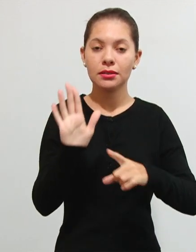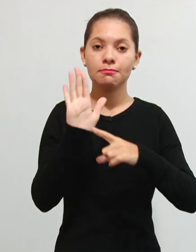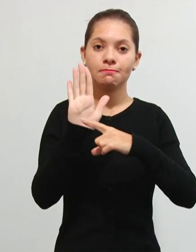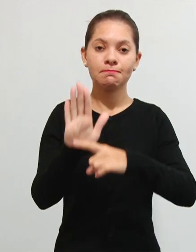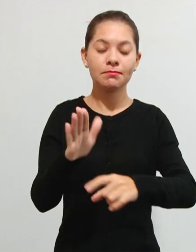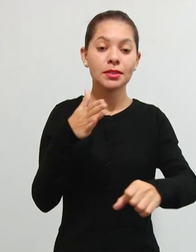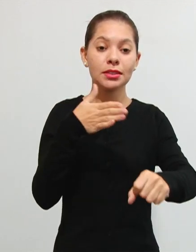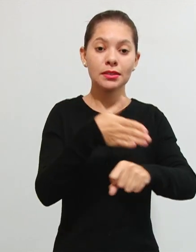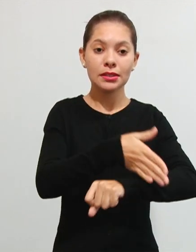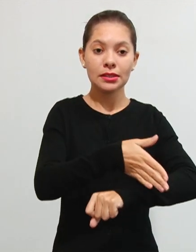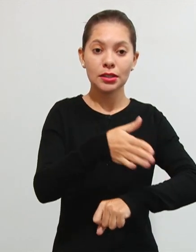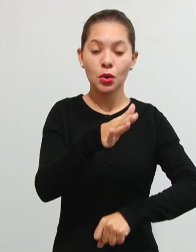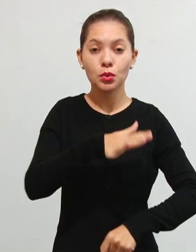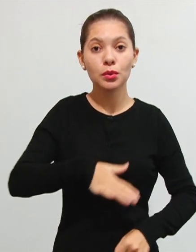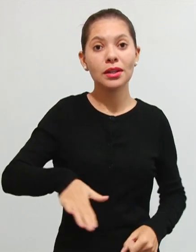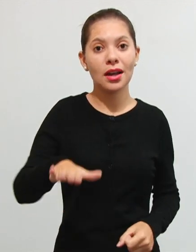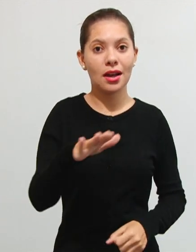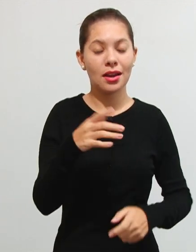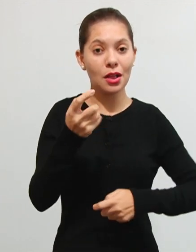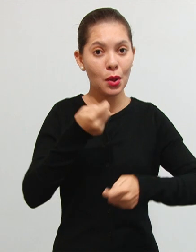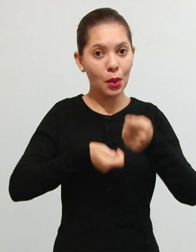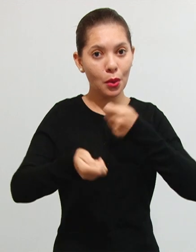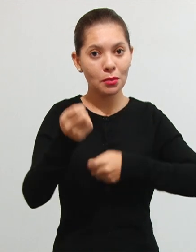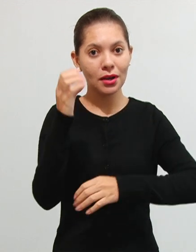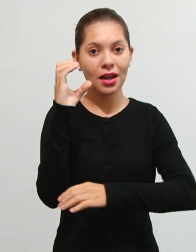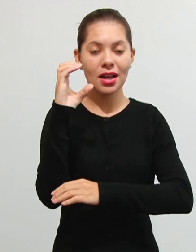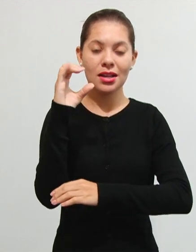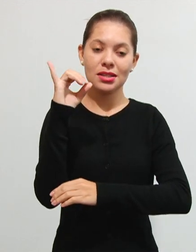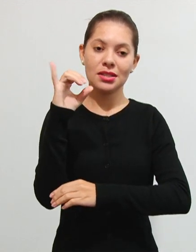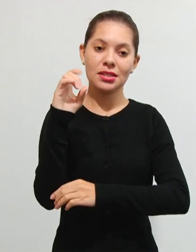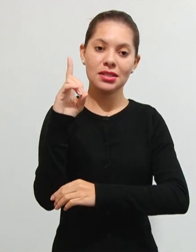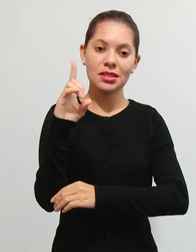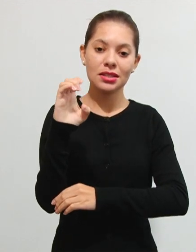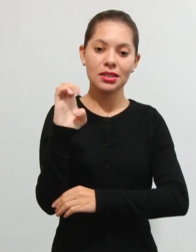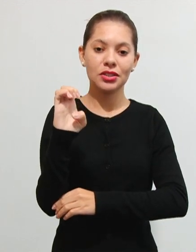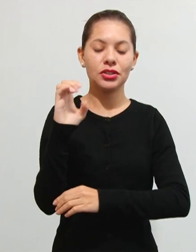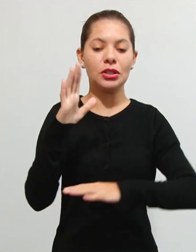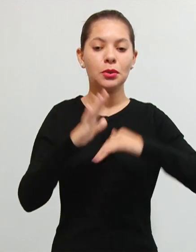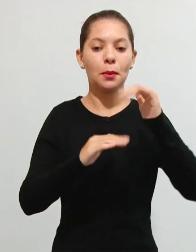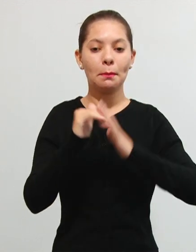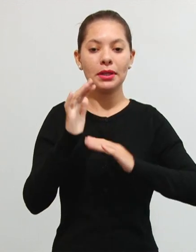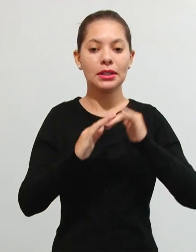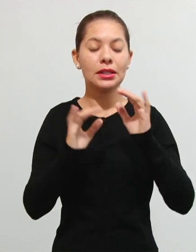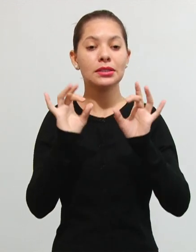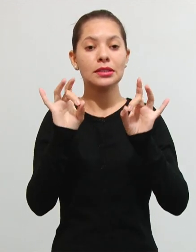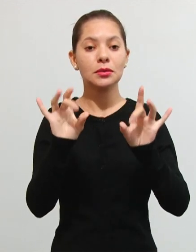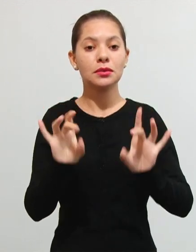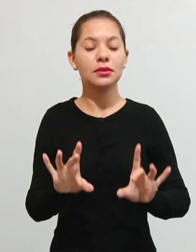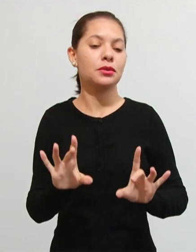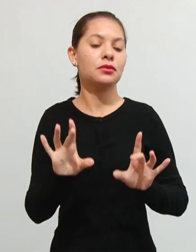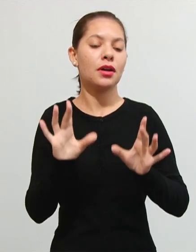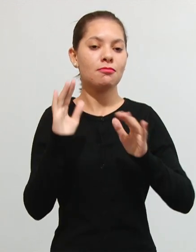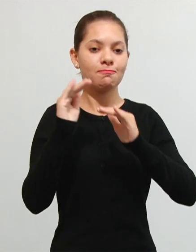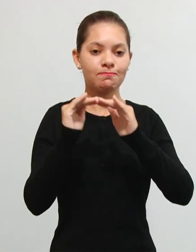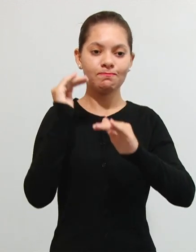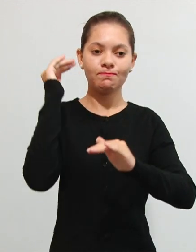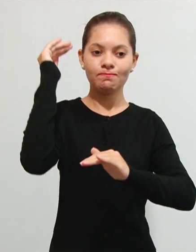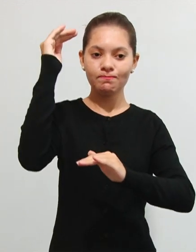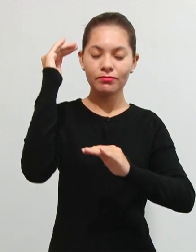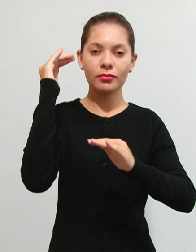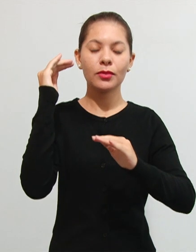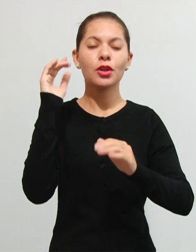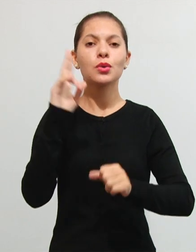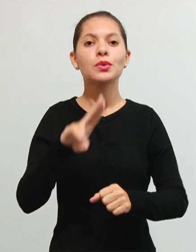de intervenção no domínio econômico a CID né ela é de competência exclusiva da União e é utilizada como mecanismo de intervenção